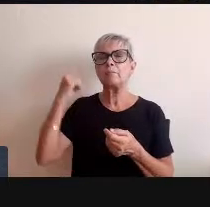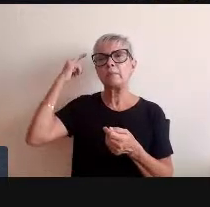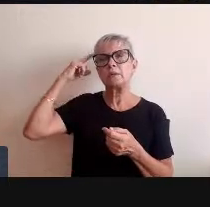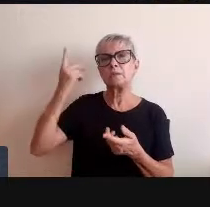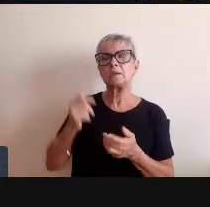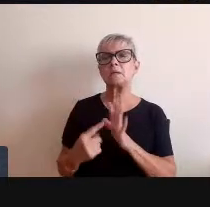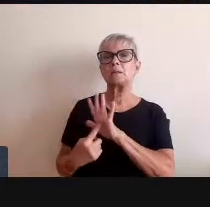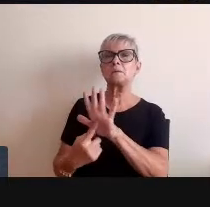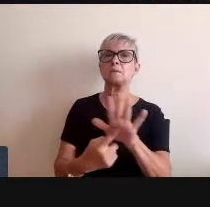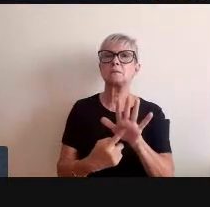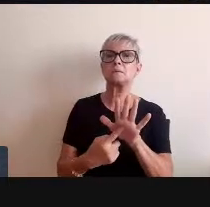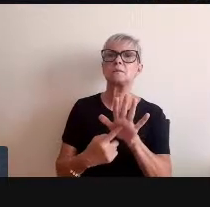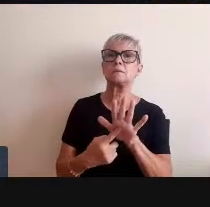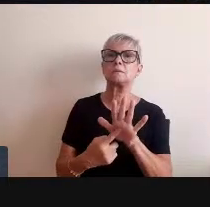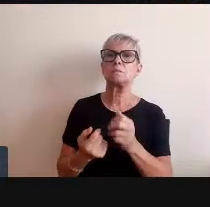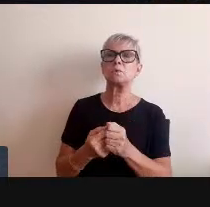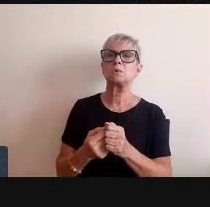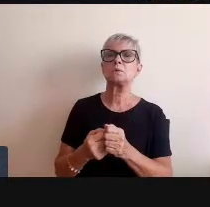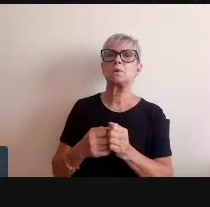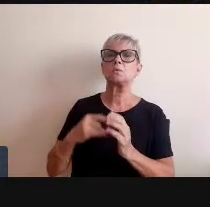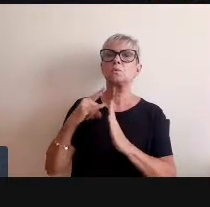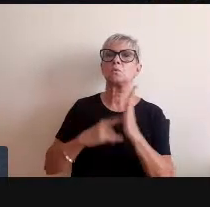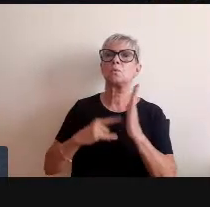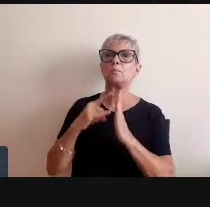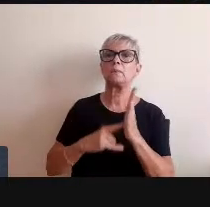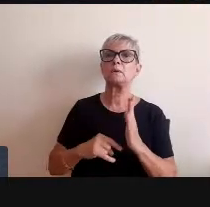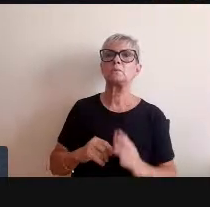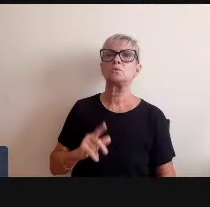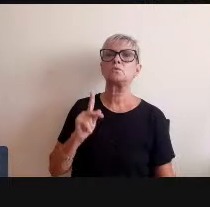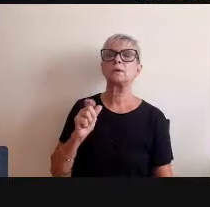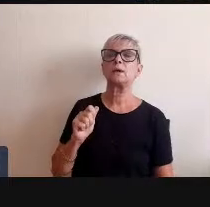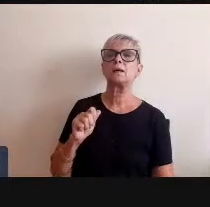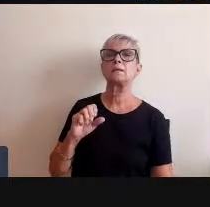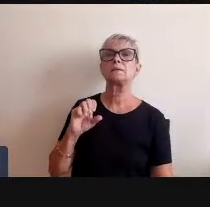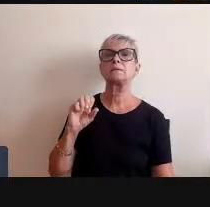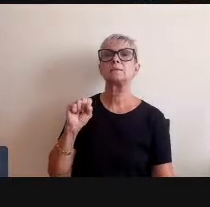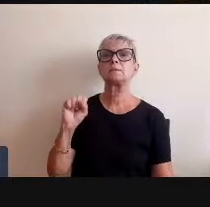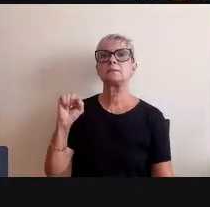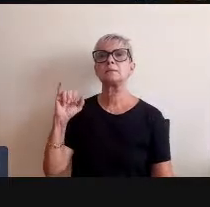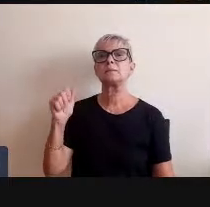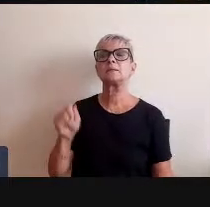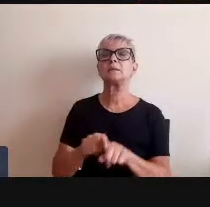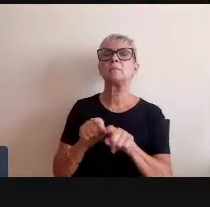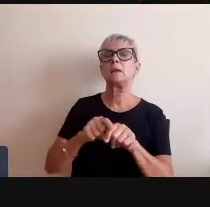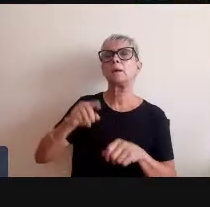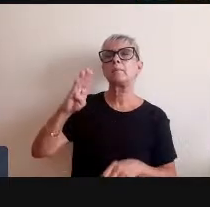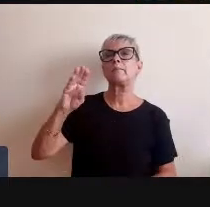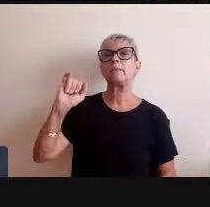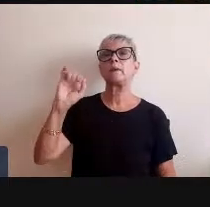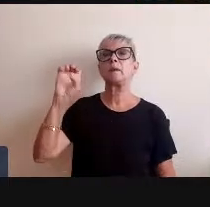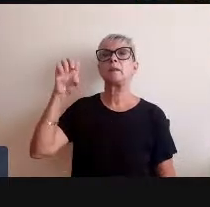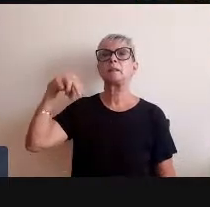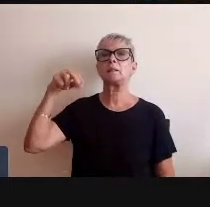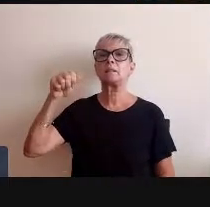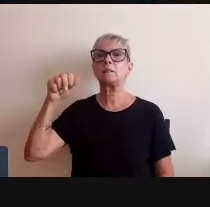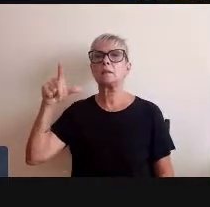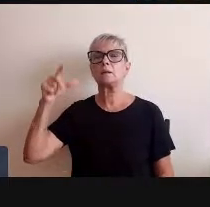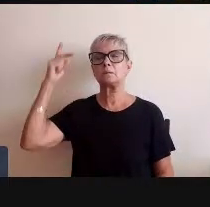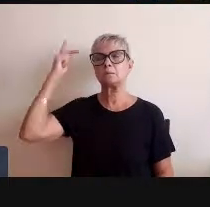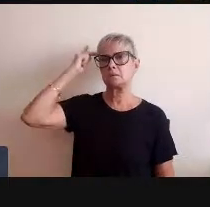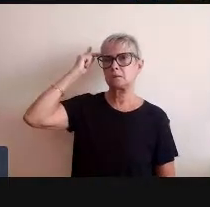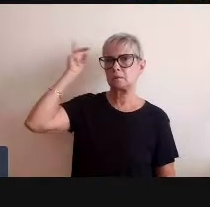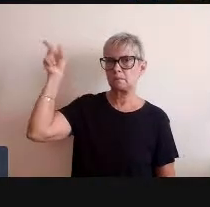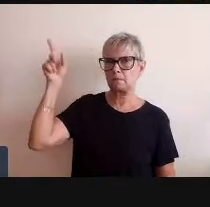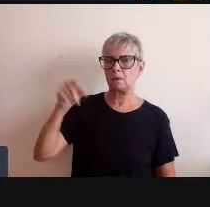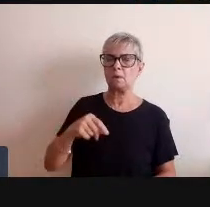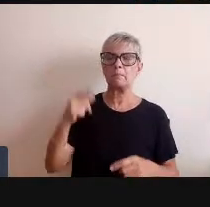da documenta de Kassel e da Bienal de São Paulo nós temos que pensar também que nós estamos vivendo um naquele momento